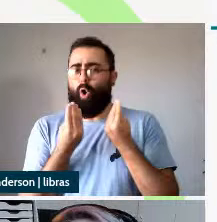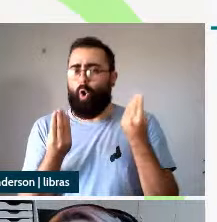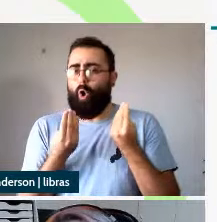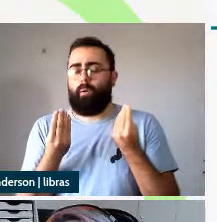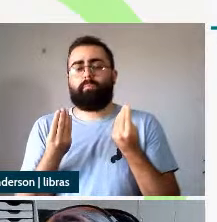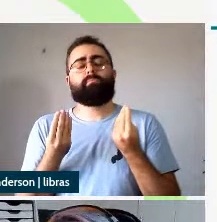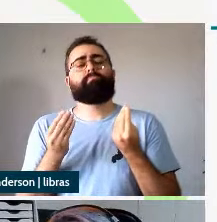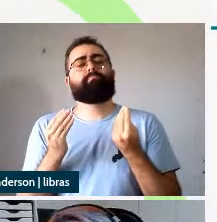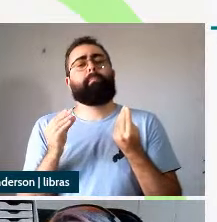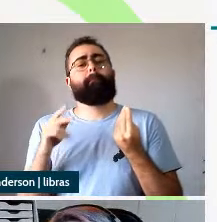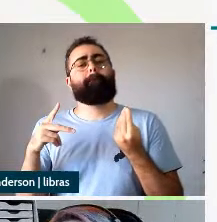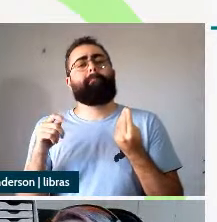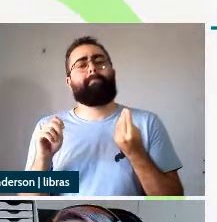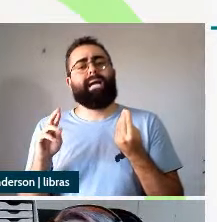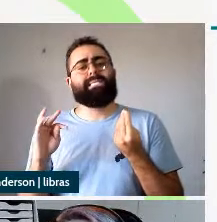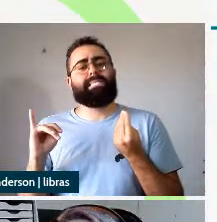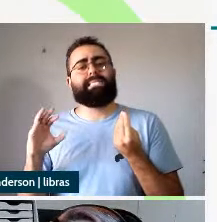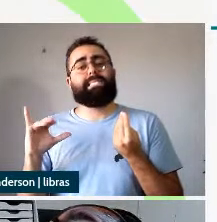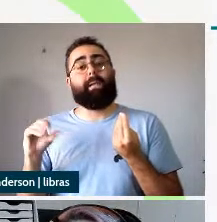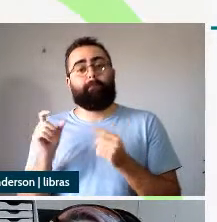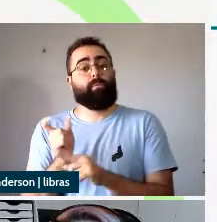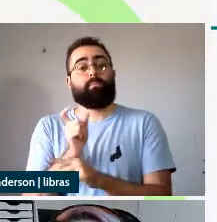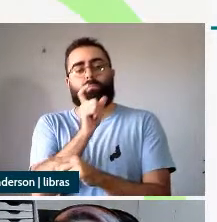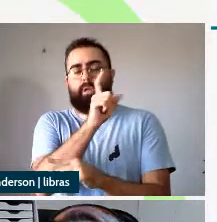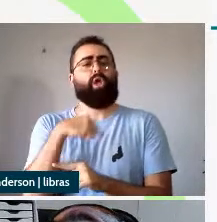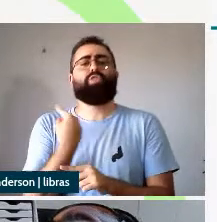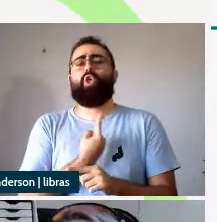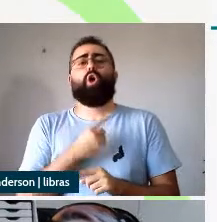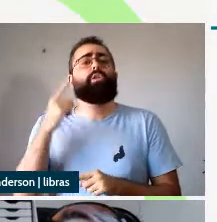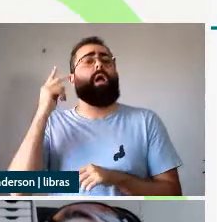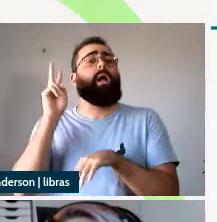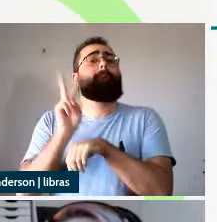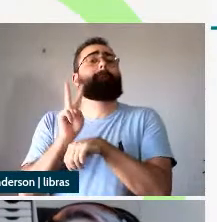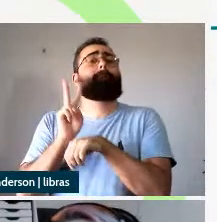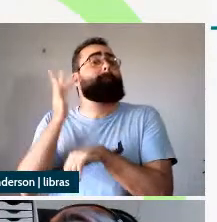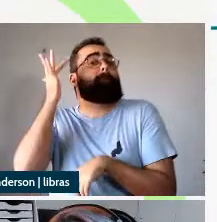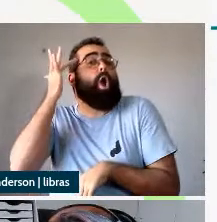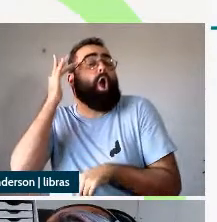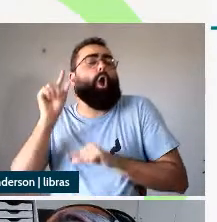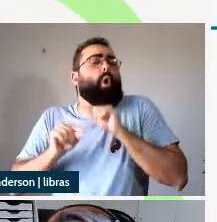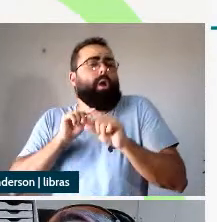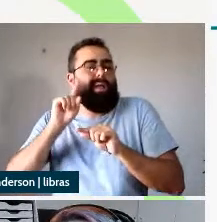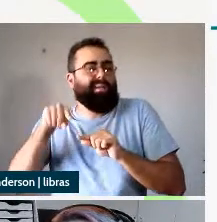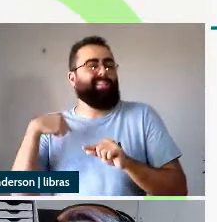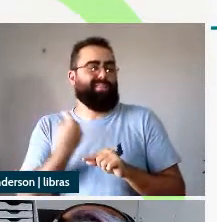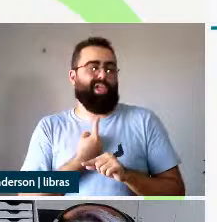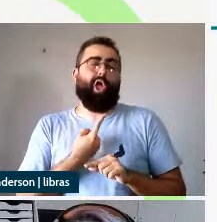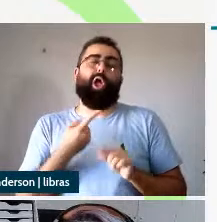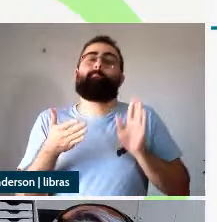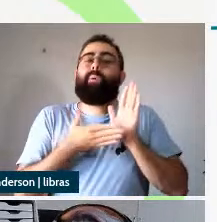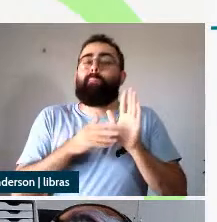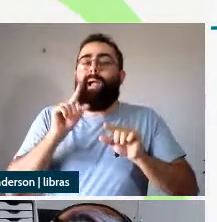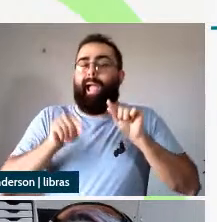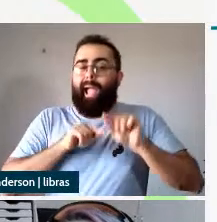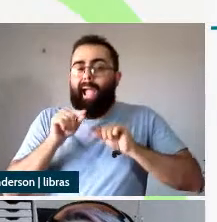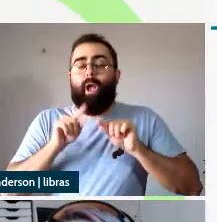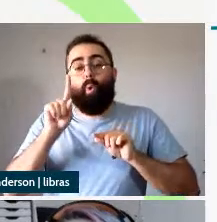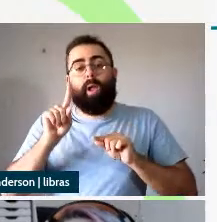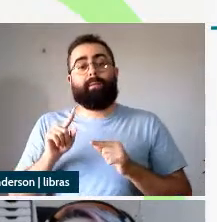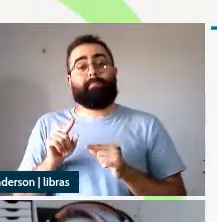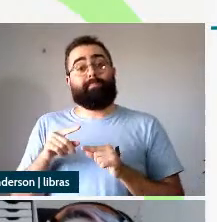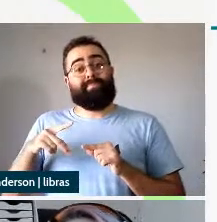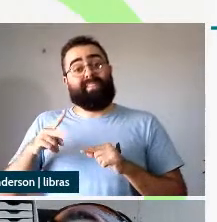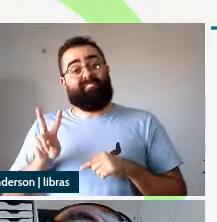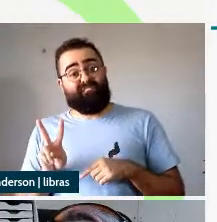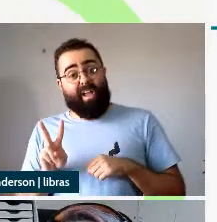e a nossa hipótese então é que o participio vai ser formado por uma concatenação de núcleos funcionais de natureza verbal